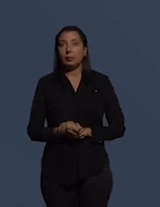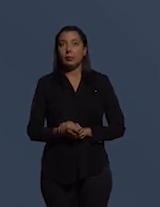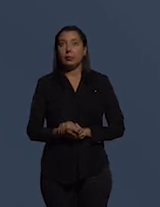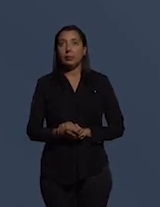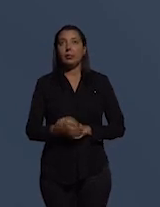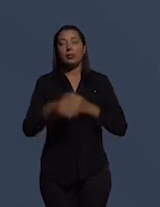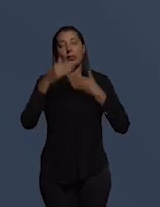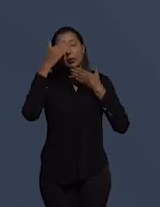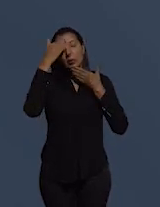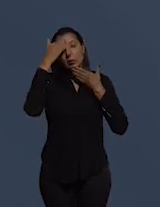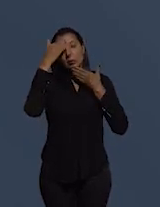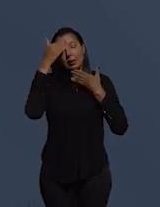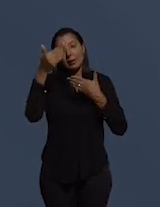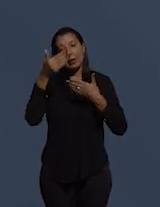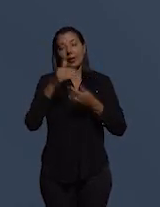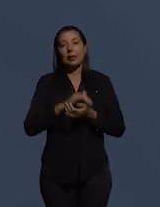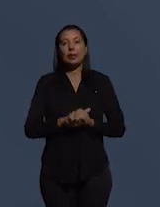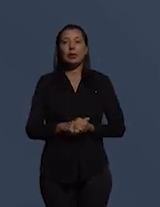Obrigado,